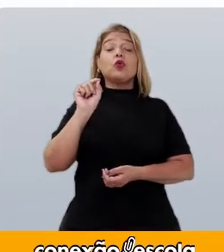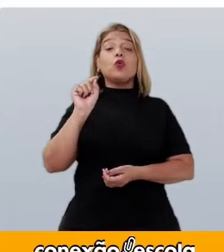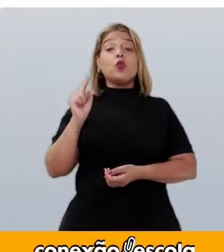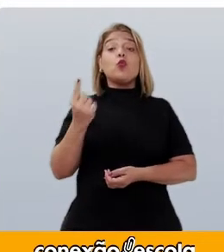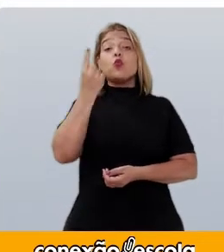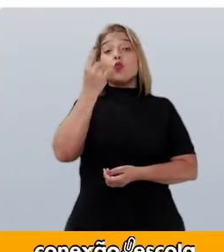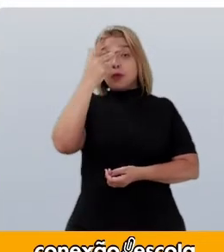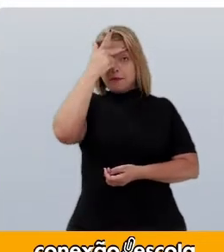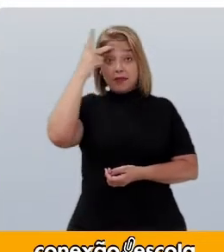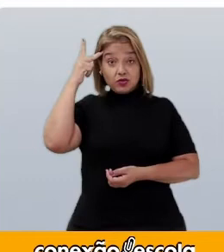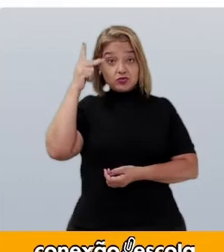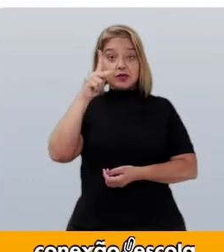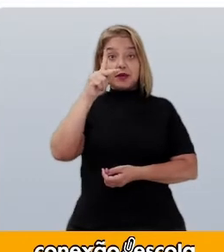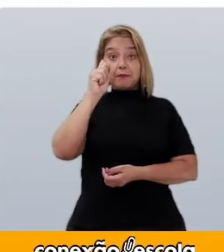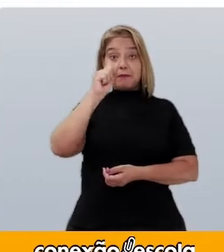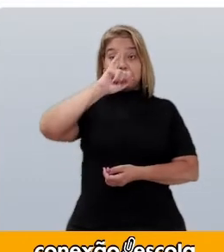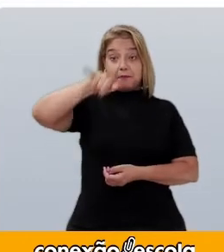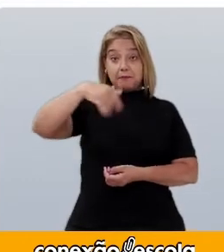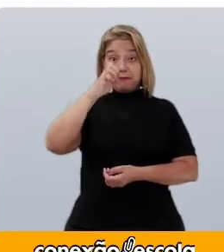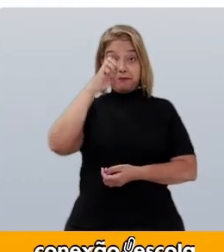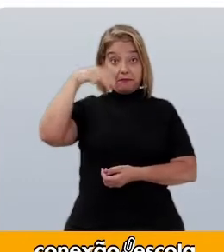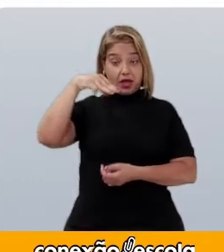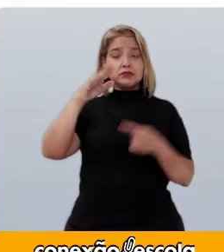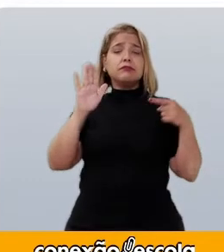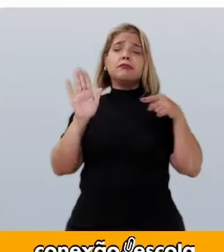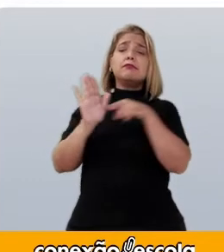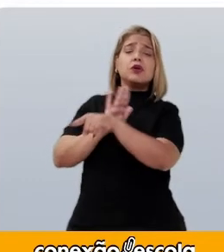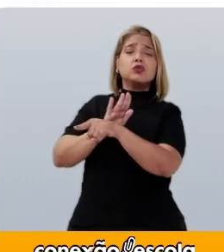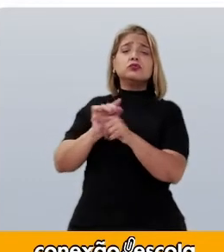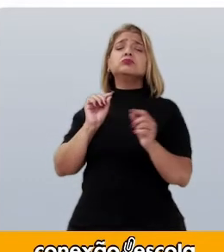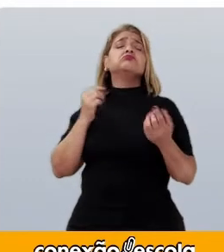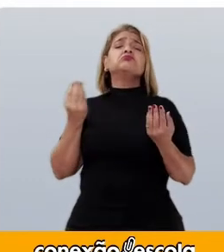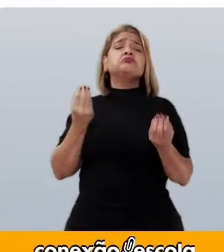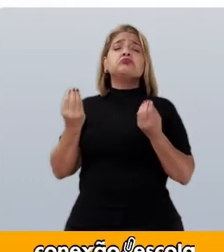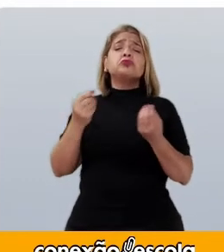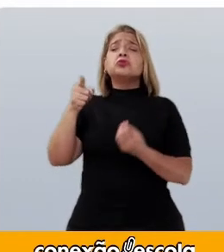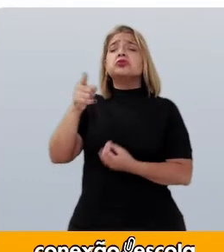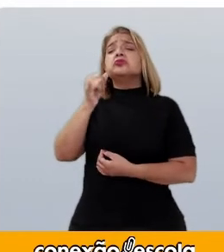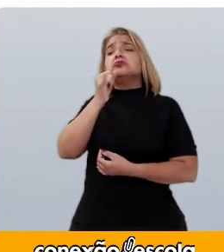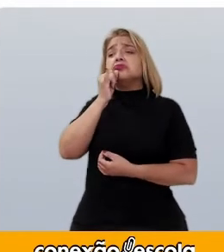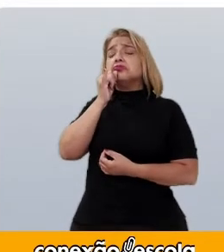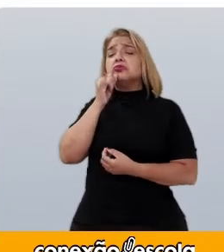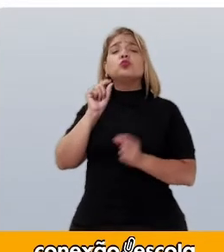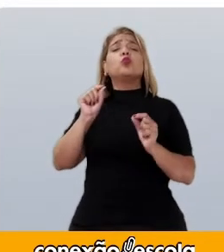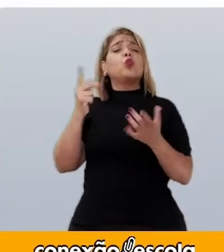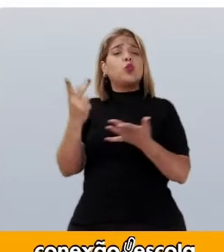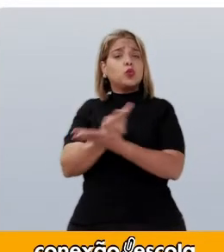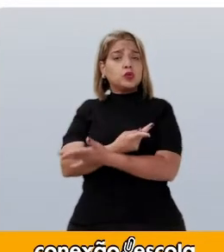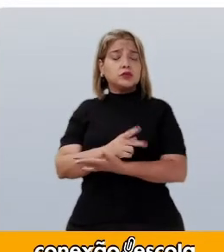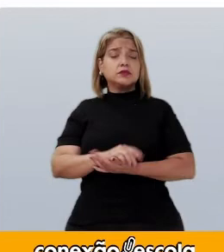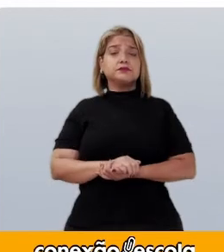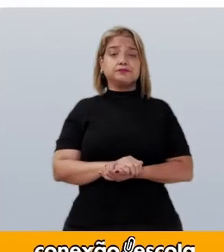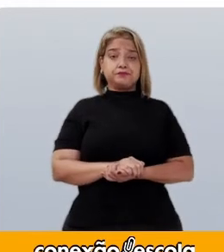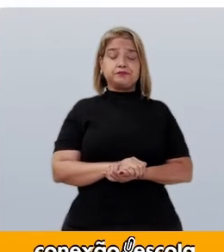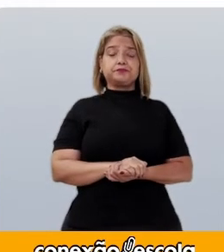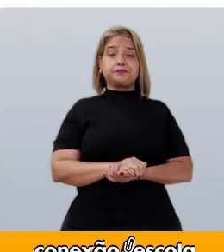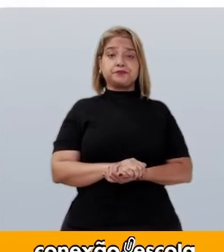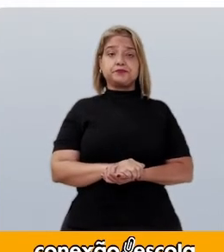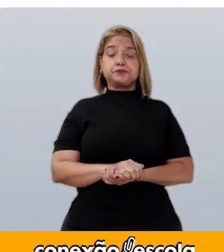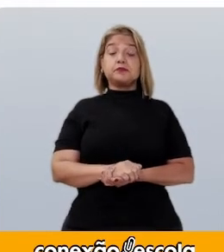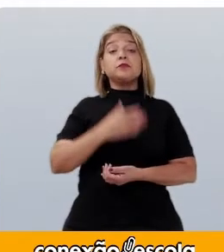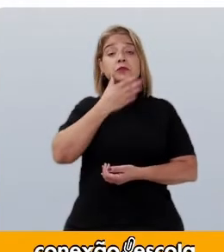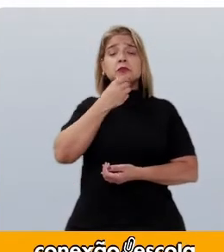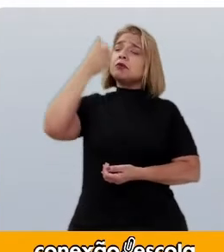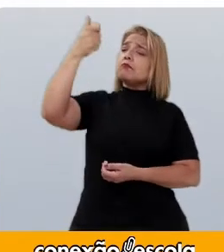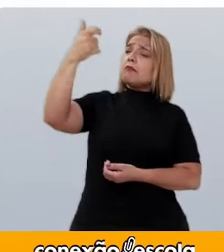pargem dele, perguntou-lhe por que estava tão triste. Sabendo da